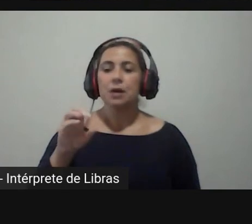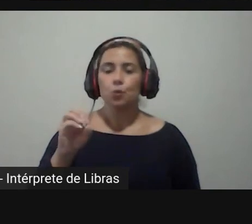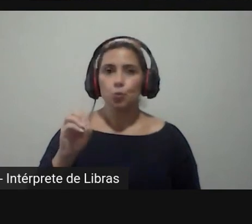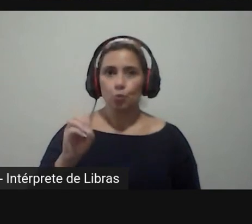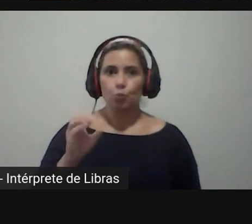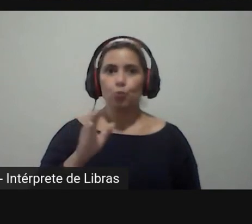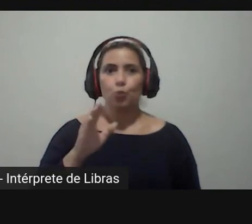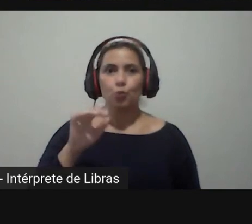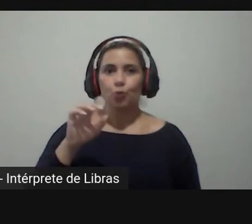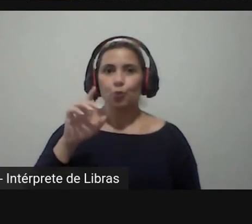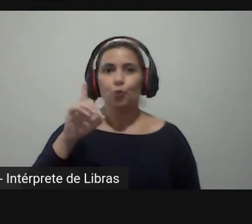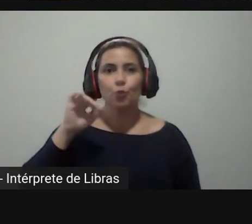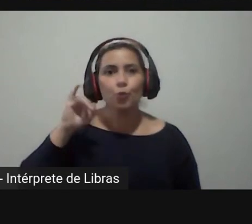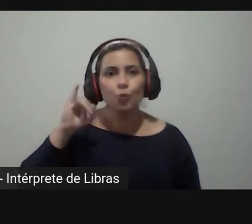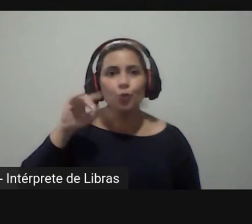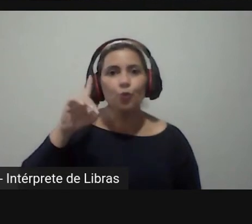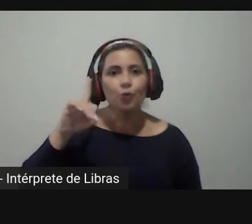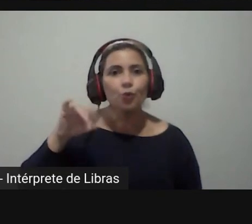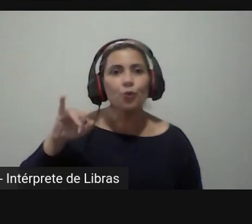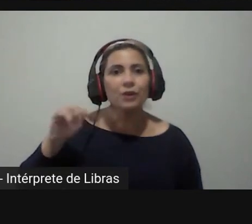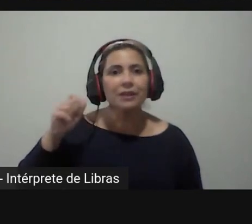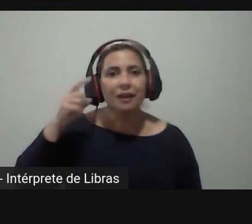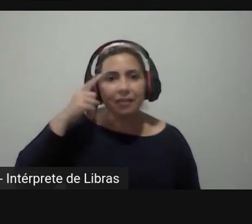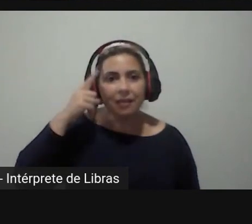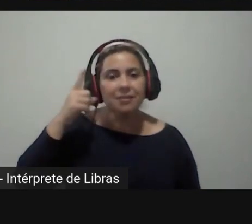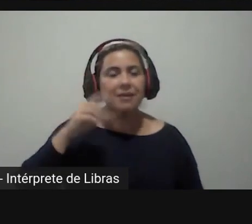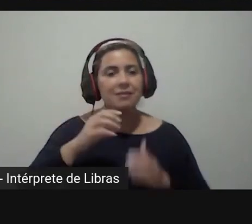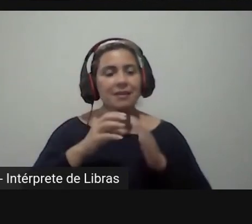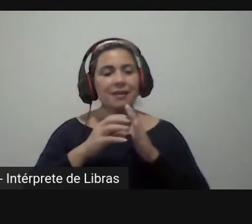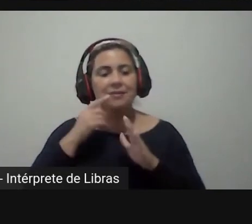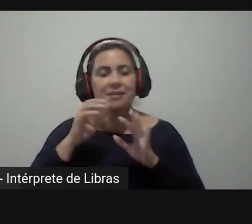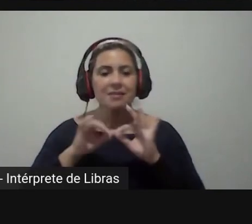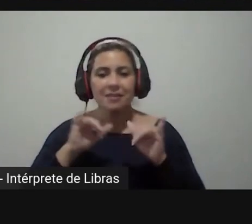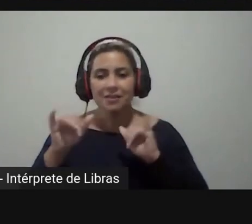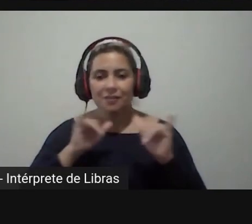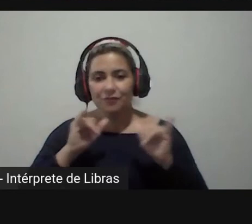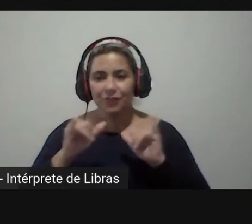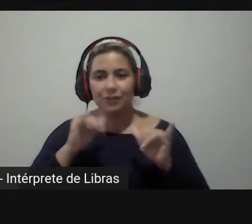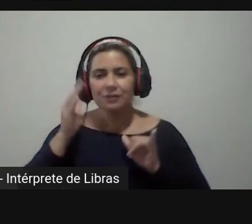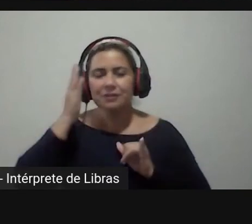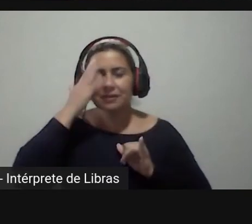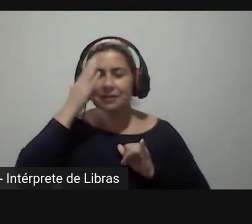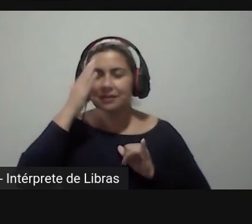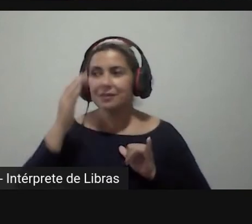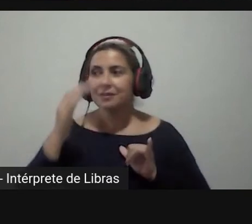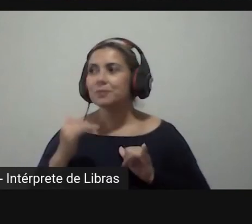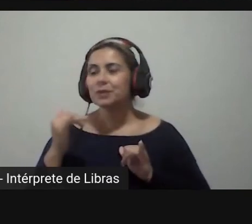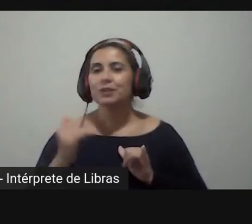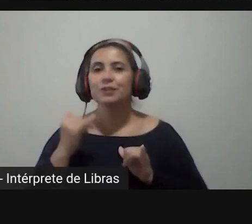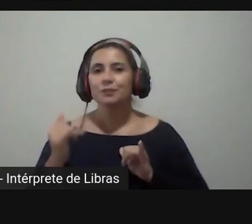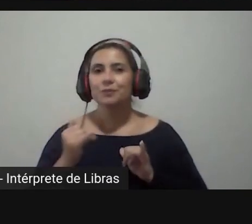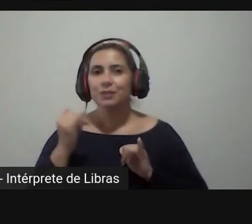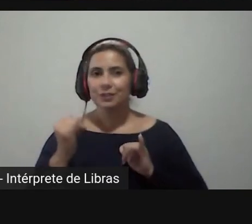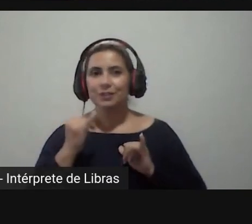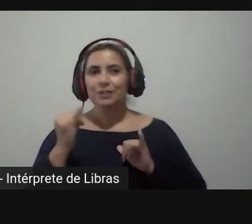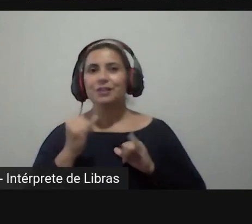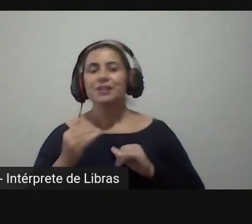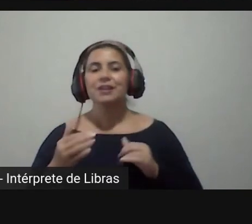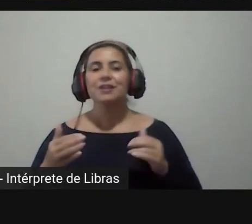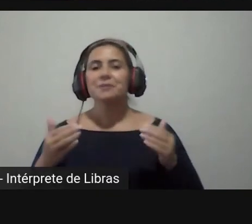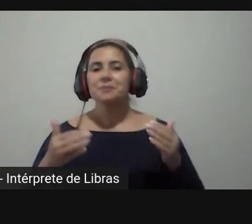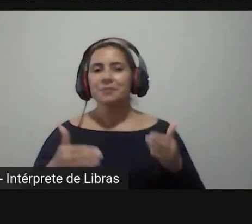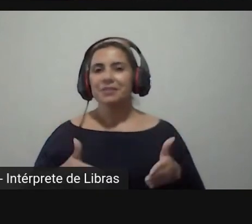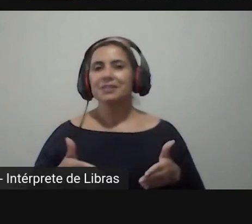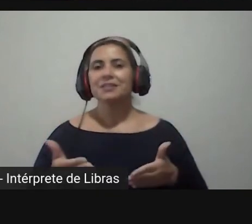provocativo aqui a gente vê a importância disso o cidadão participando de mais uma forma